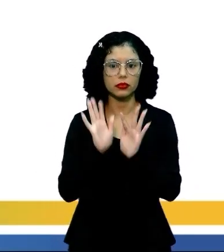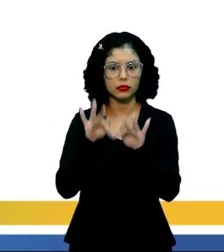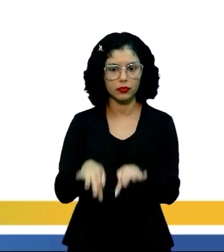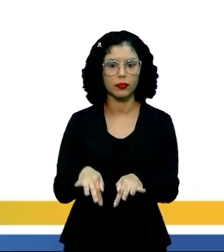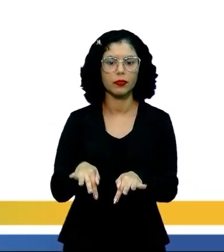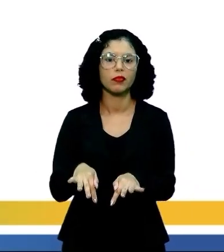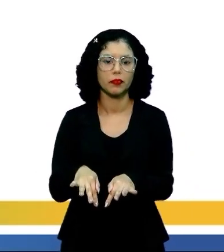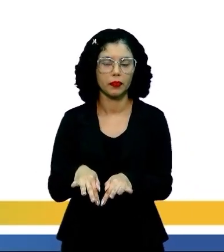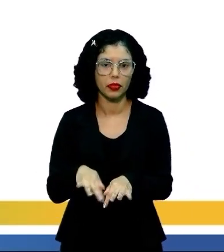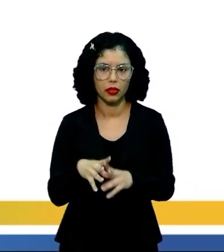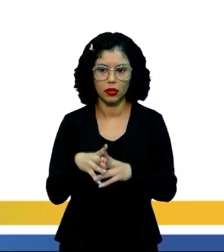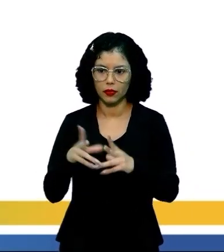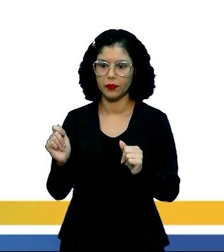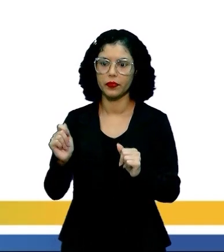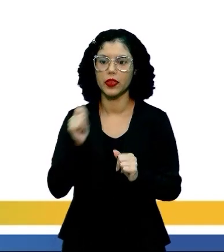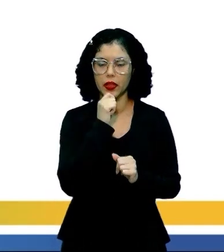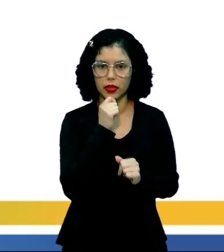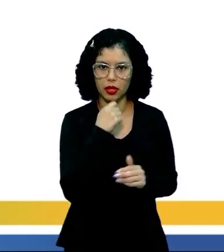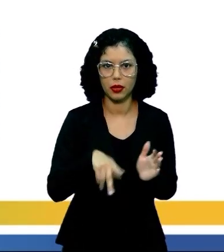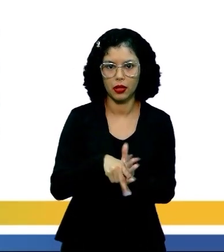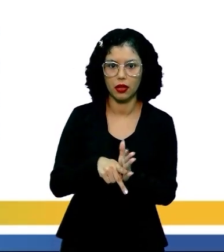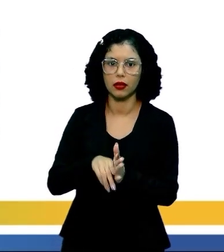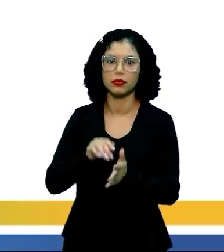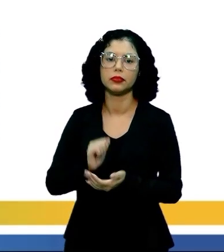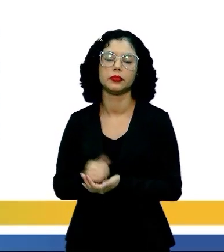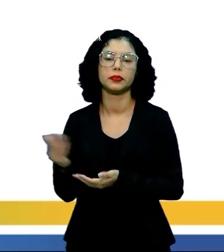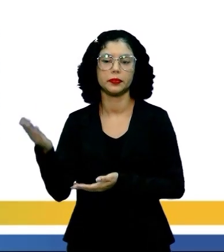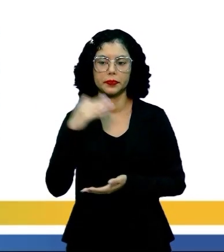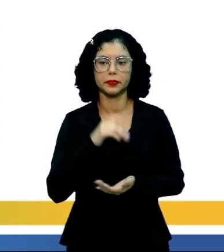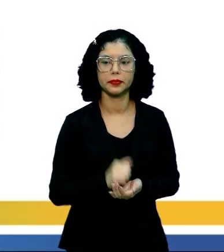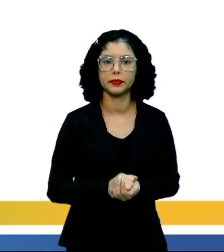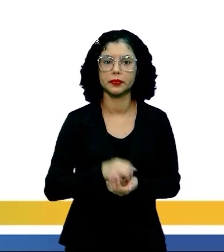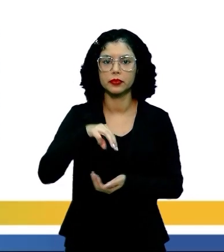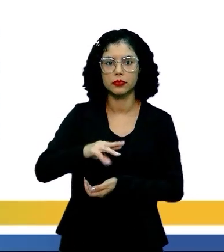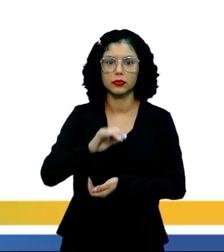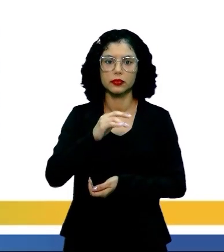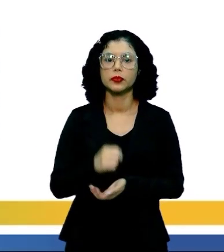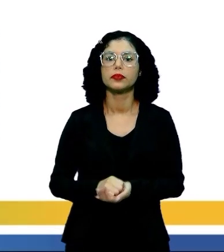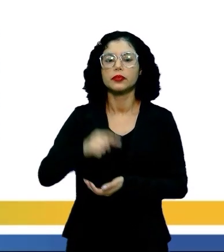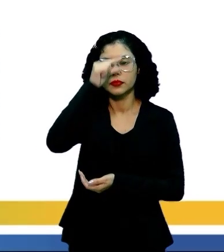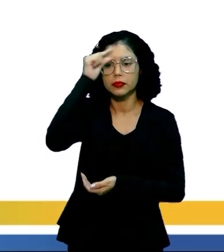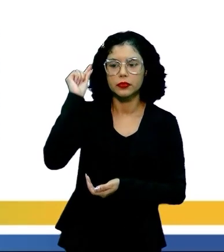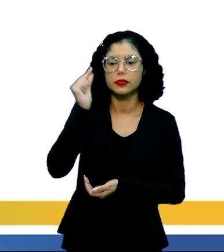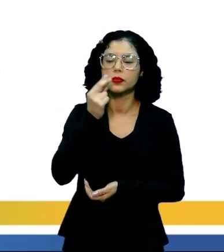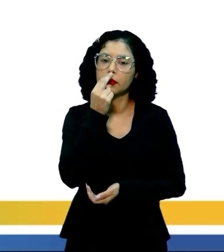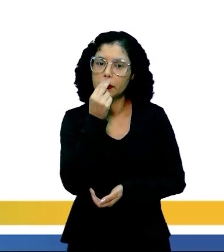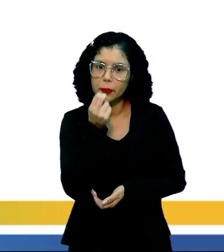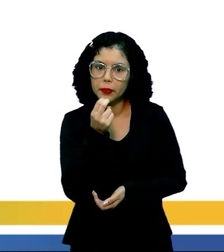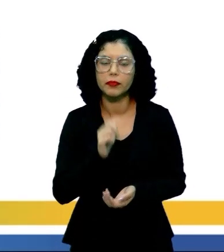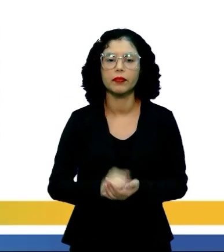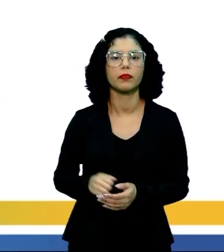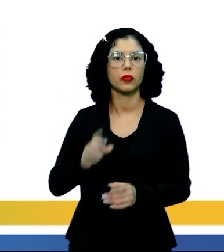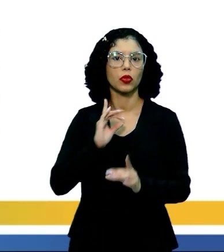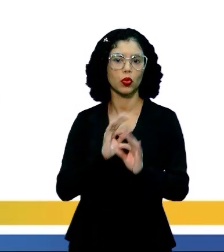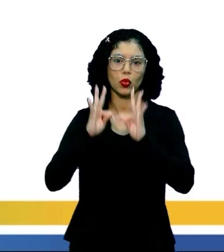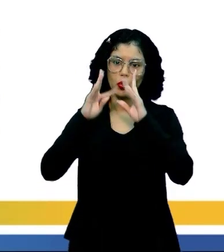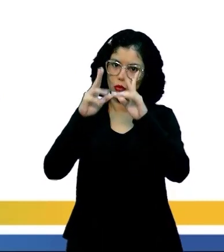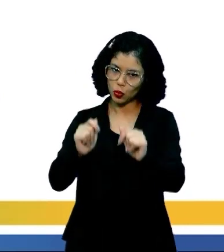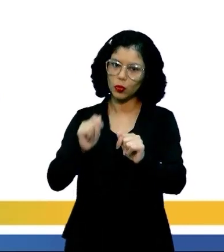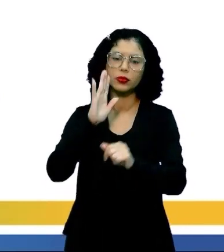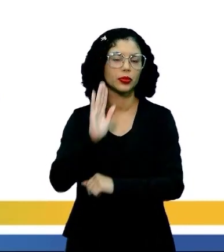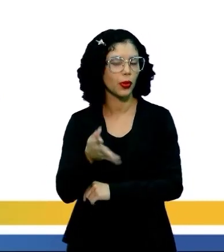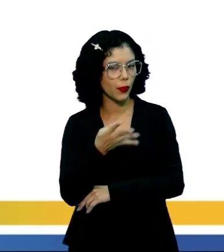com o genocídio dos sertanejos. Vamos lá? Monteiro Lobato. Monteiro Lobato, imagino que todos